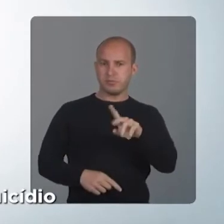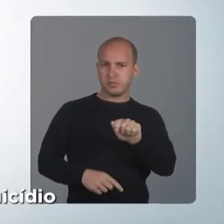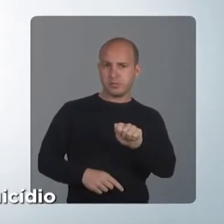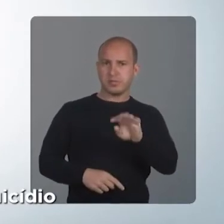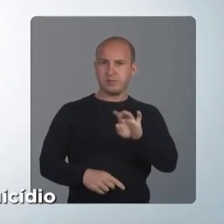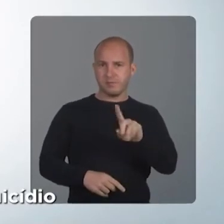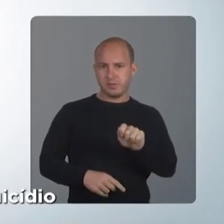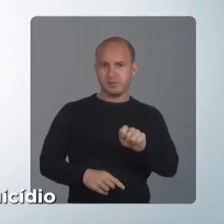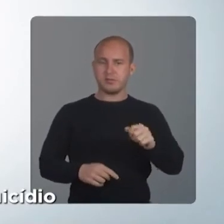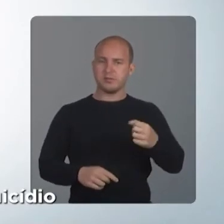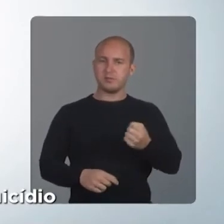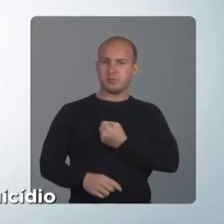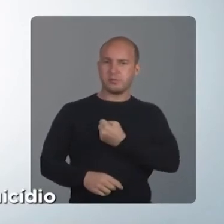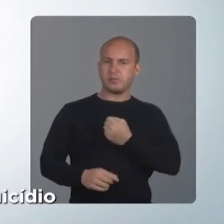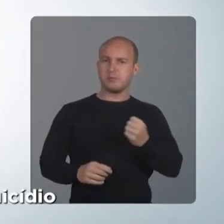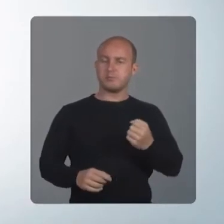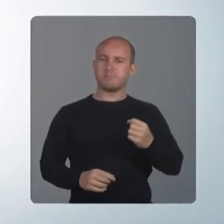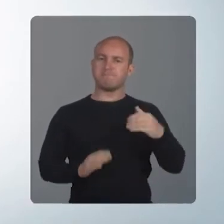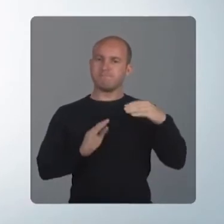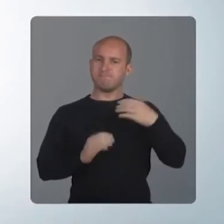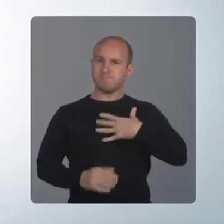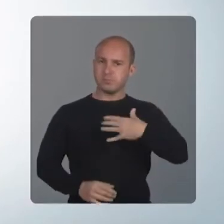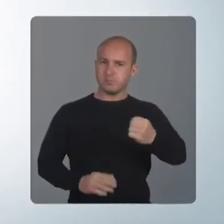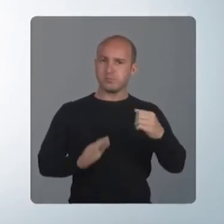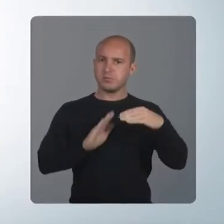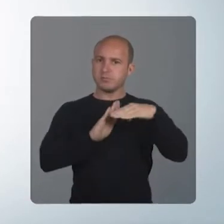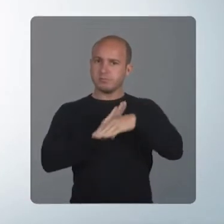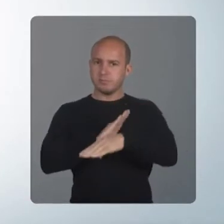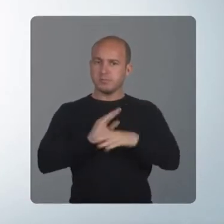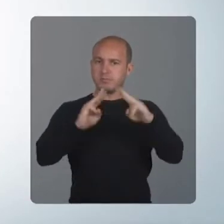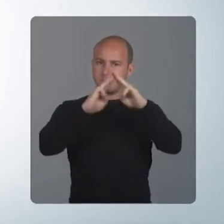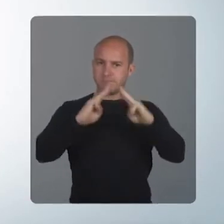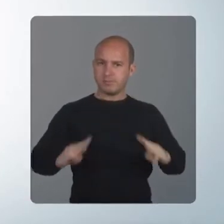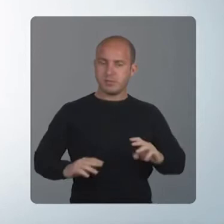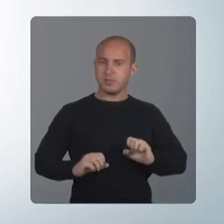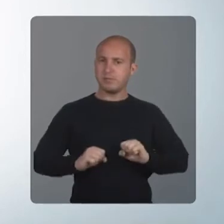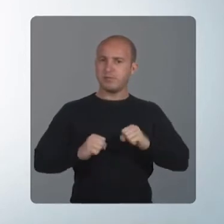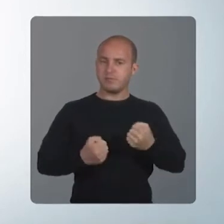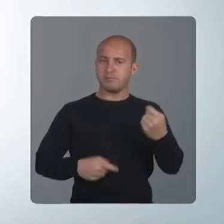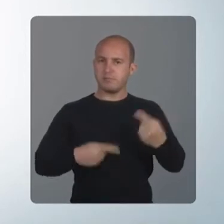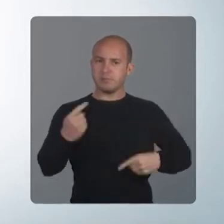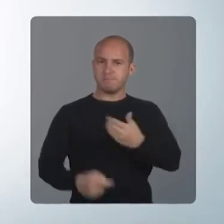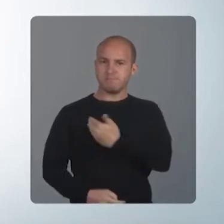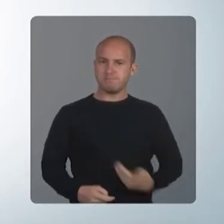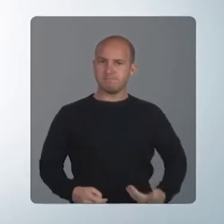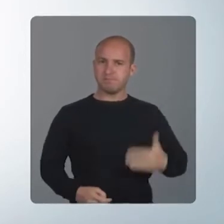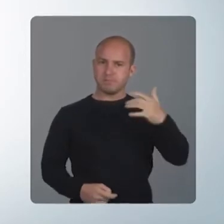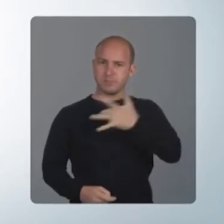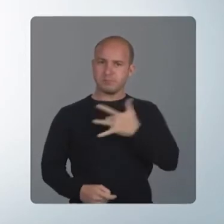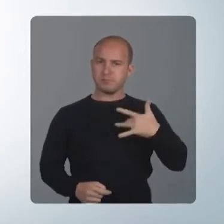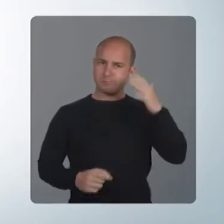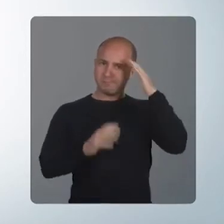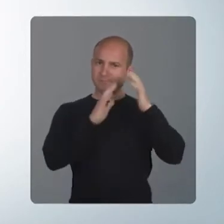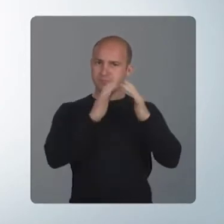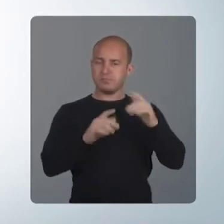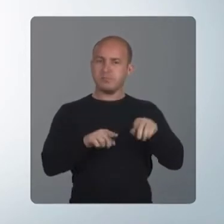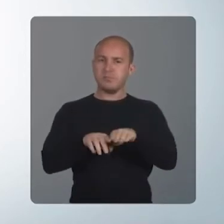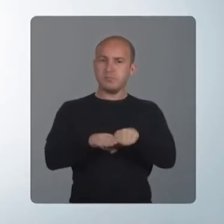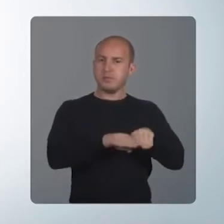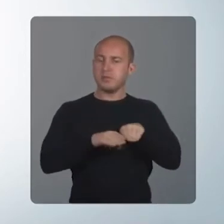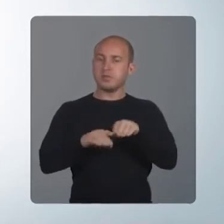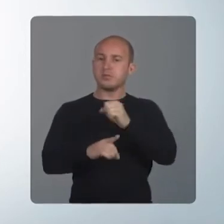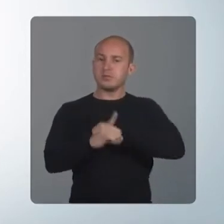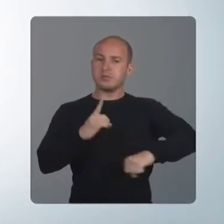Vida, conseguimos diminuir o índice de suicídio na Ponte Newton-Navarro. Defendo, políticas públicas para saúde mental, igualdade social